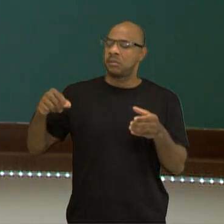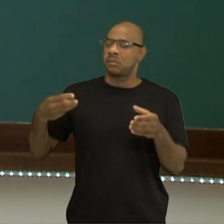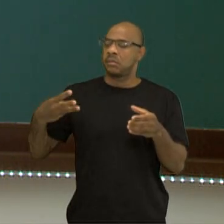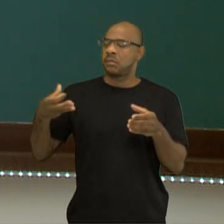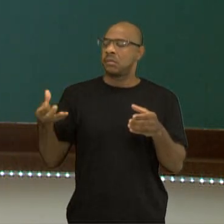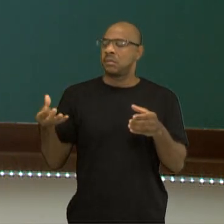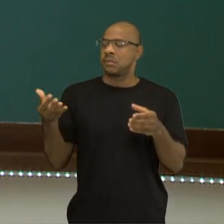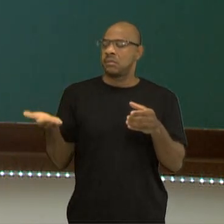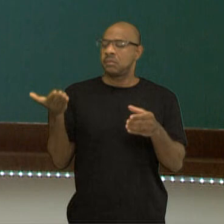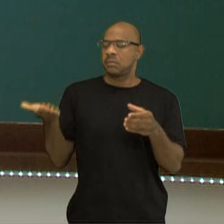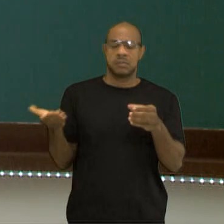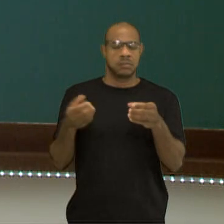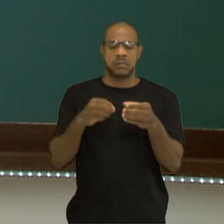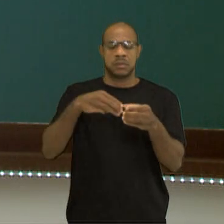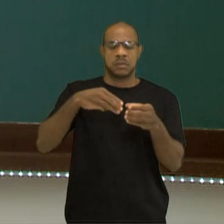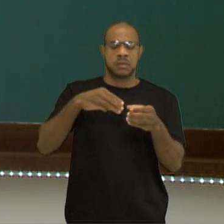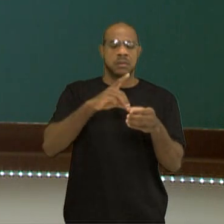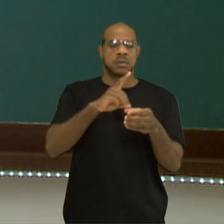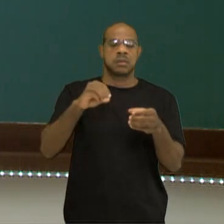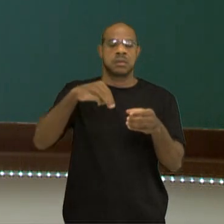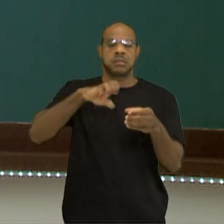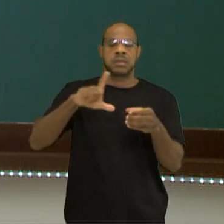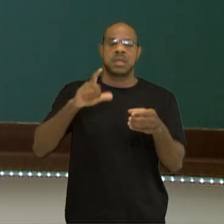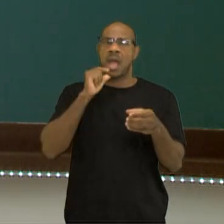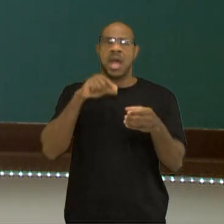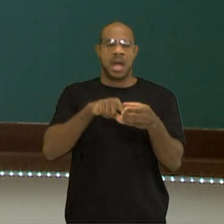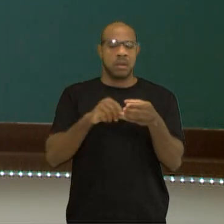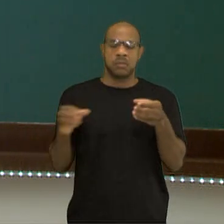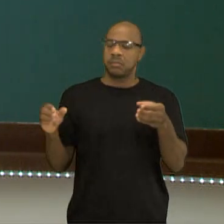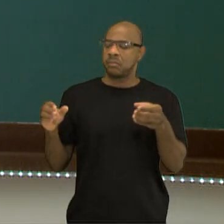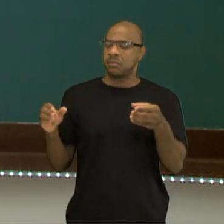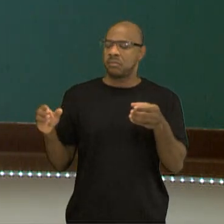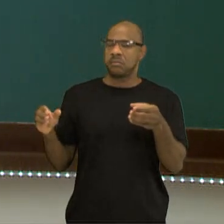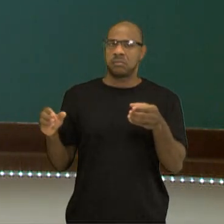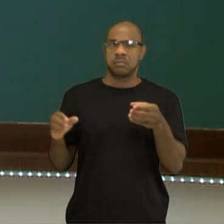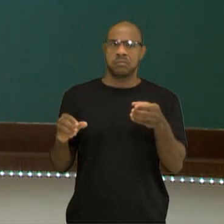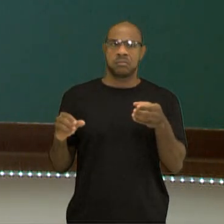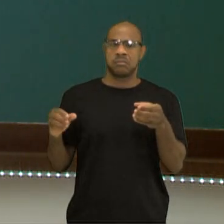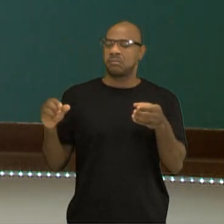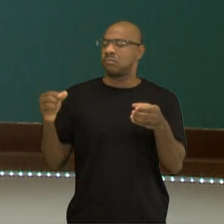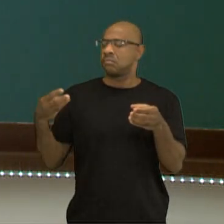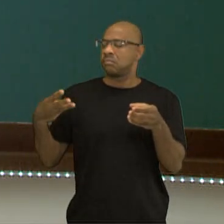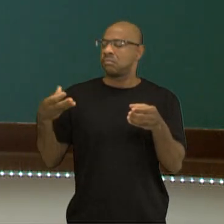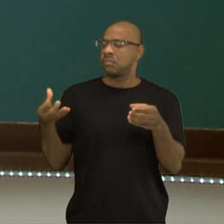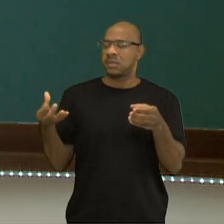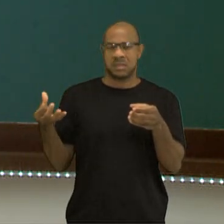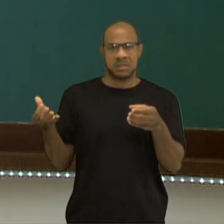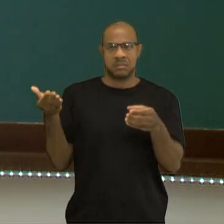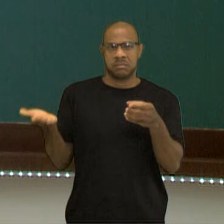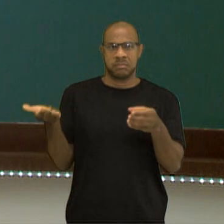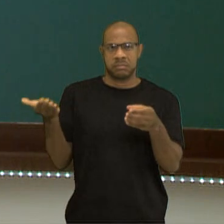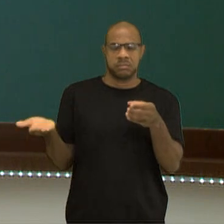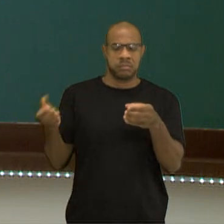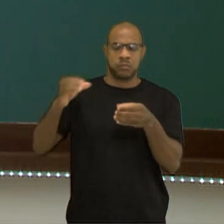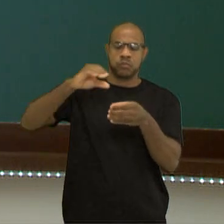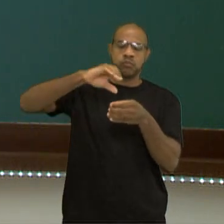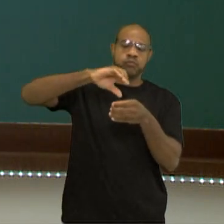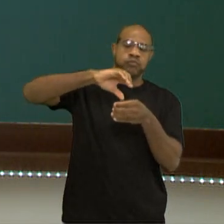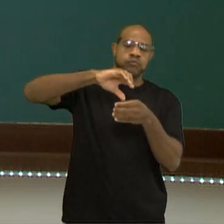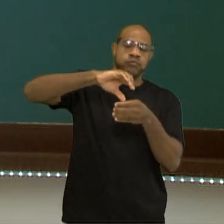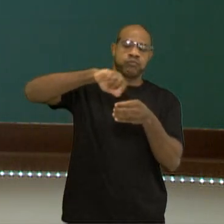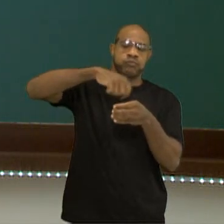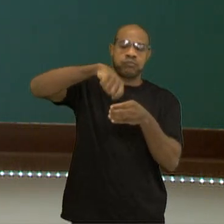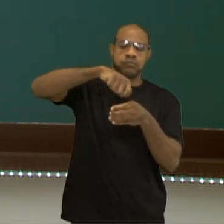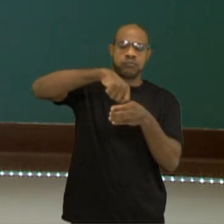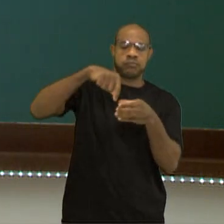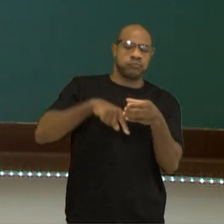gramas para cada 100 ml de água. Então se eu colocar menos de 36 gramas em um volume de 100 ml de água, eu tenho uma